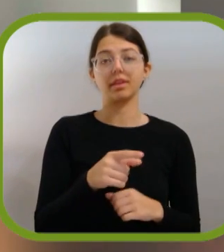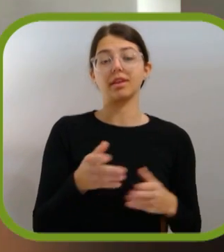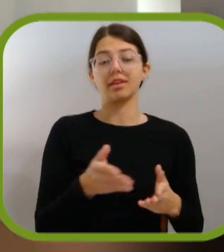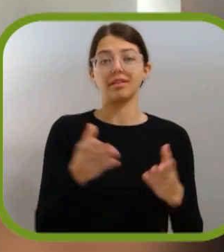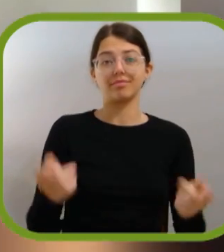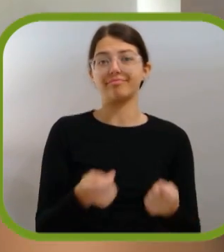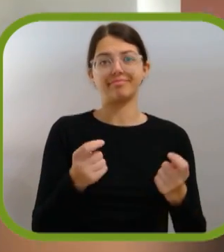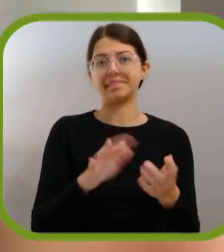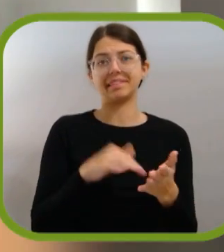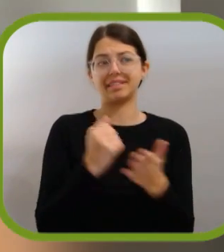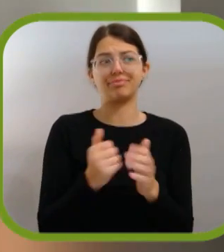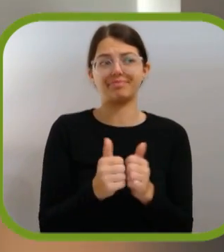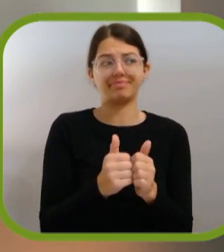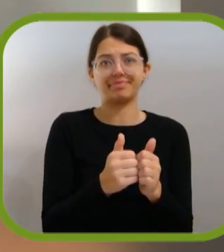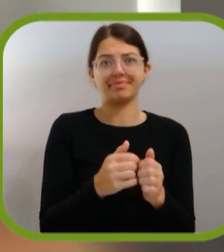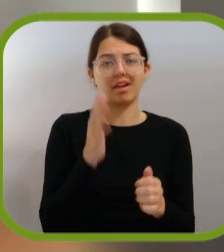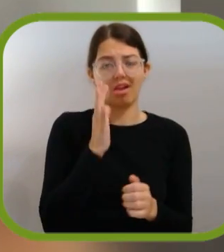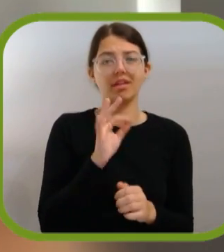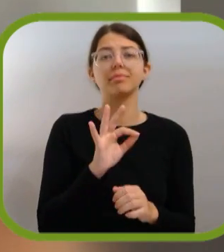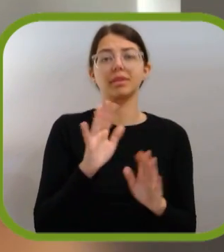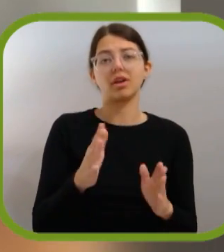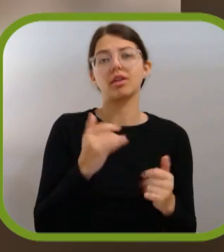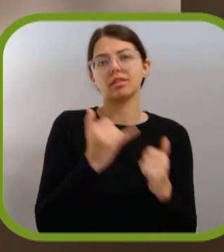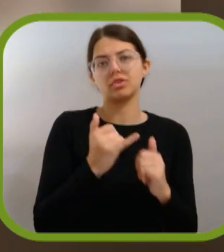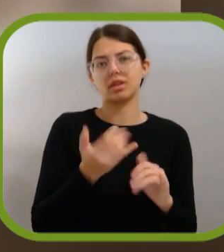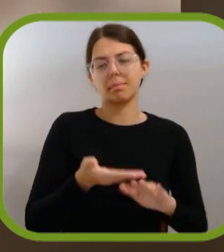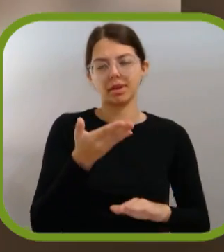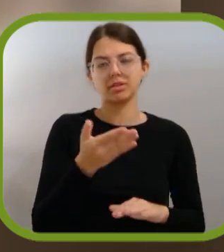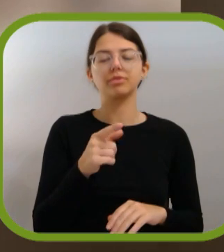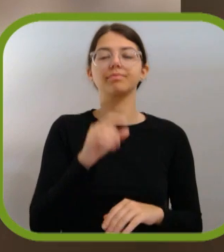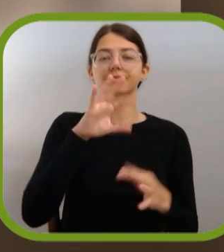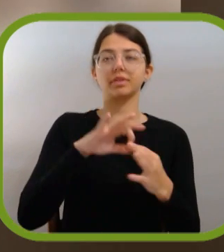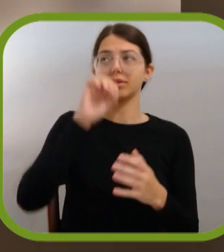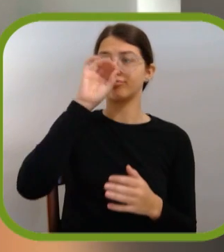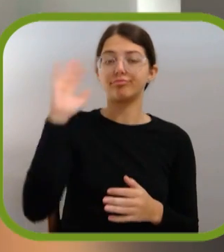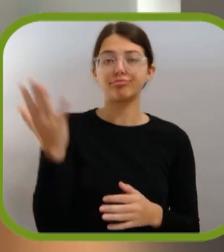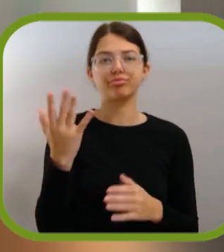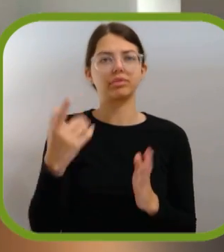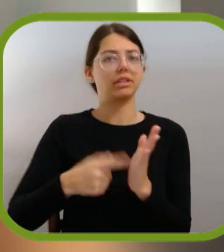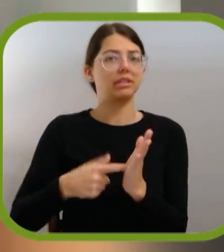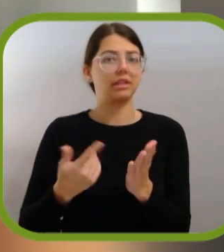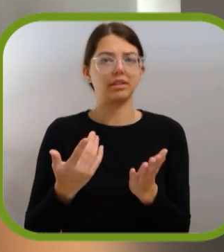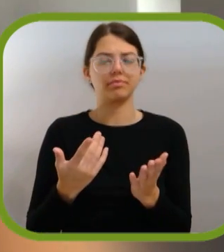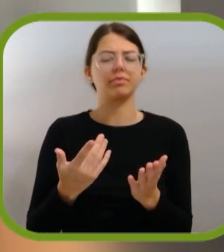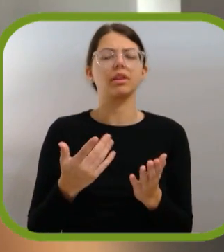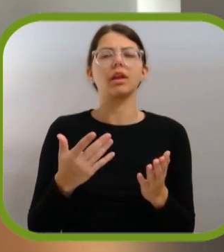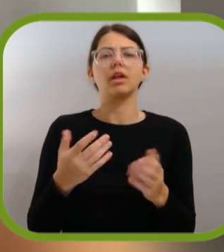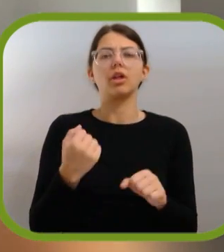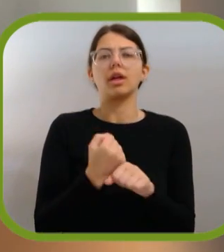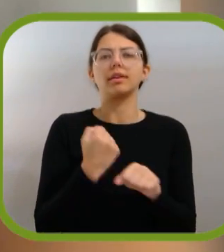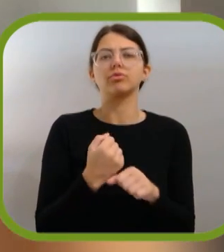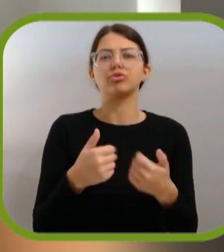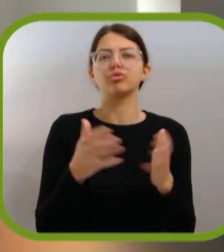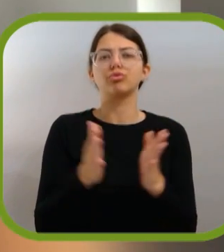procurado sempre, mas mais recentemente através do marketing digital. A parte ambiental foi por uma questão de necessidade, seja,